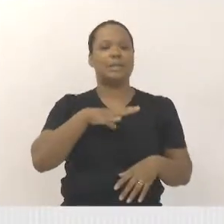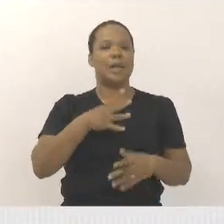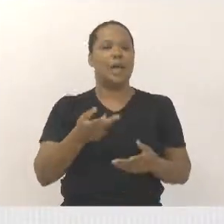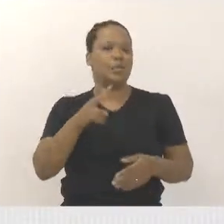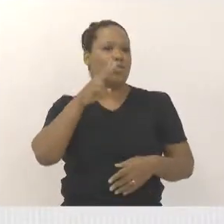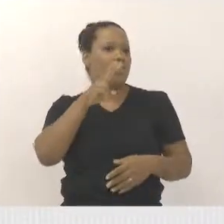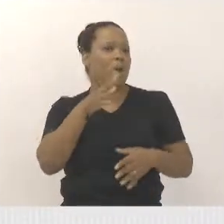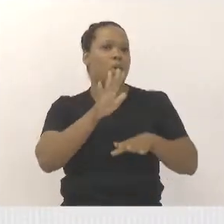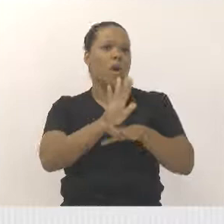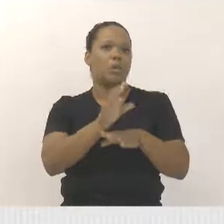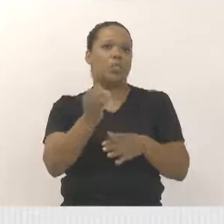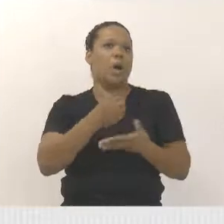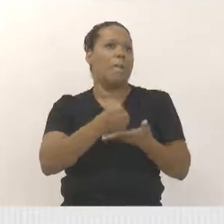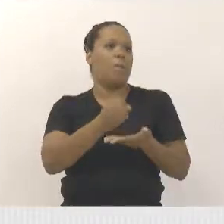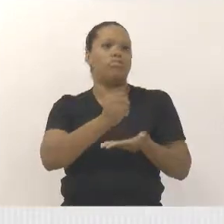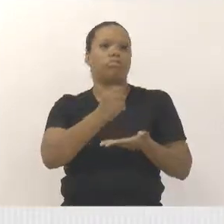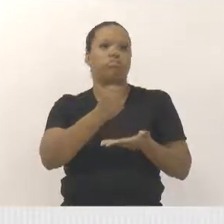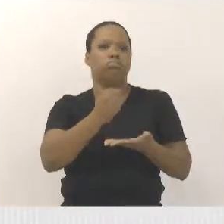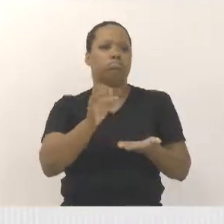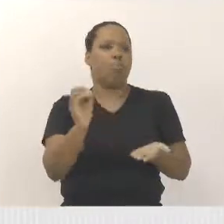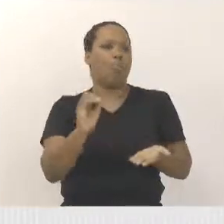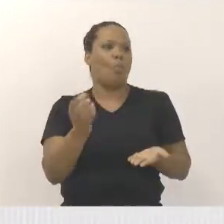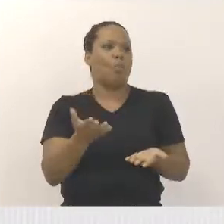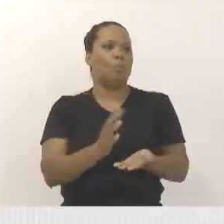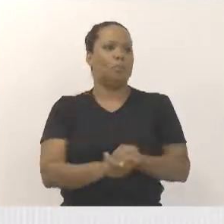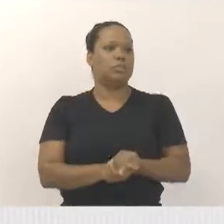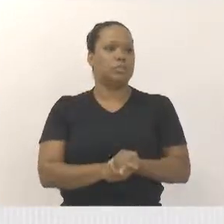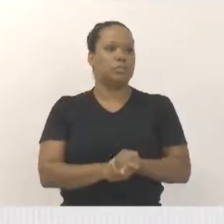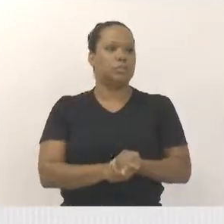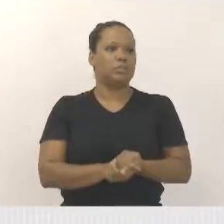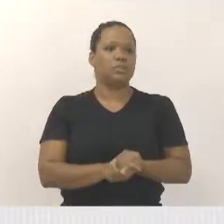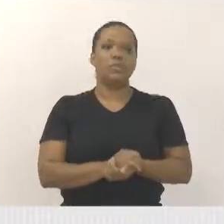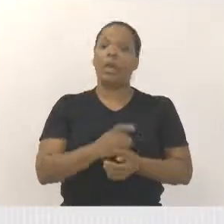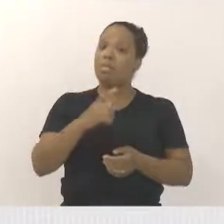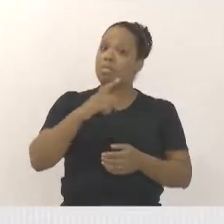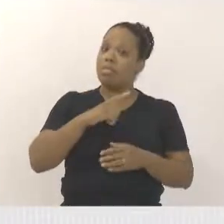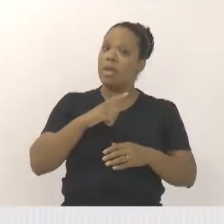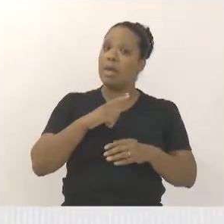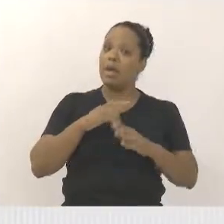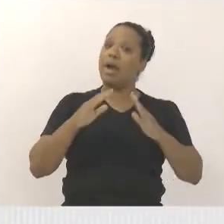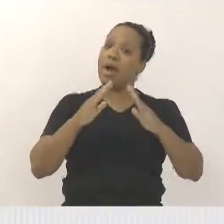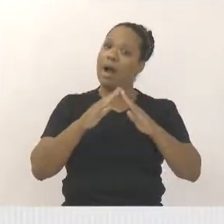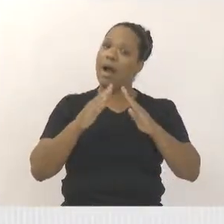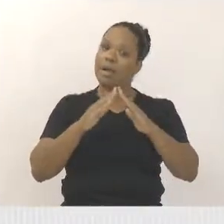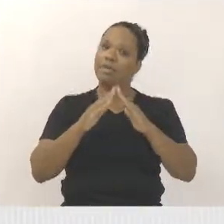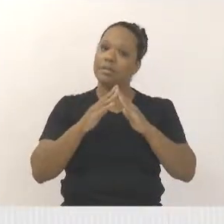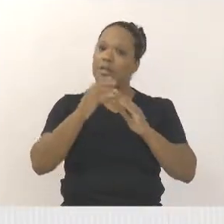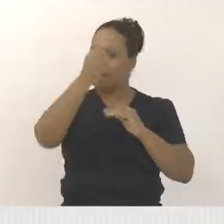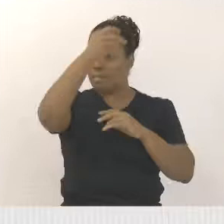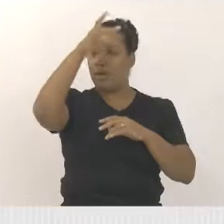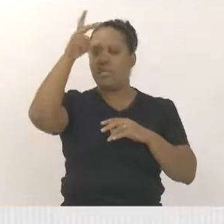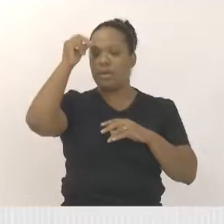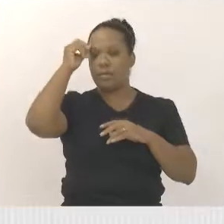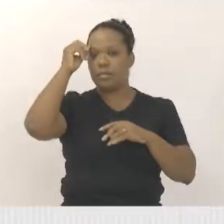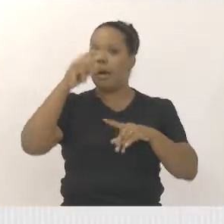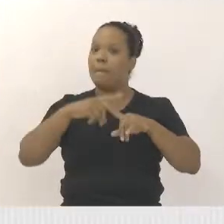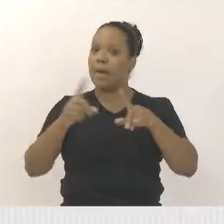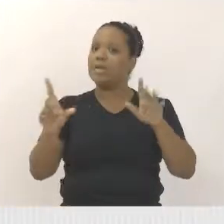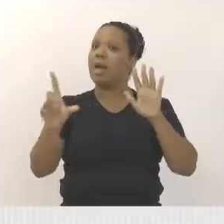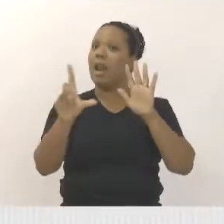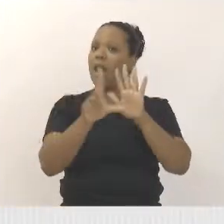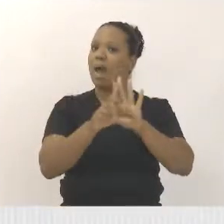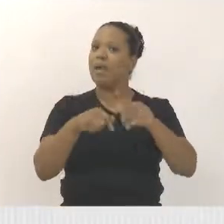situação, não leva essas pessoas para um abrigo? Abrigo tem, mas, infelizmente, as leis, elas têm que serem